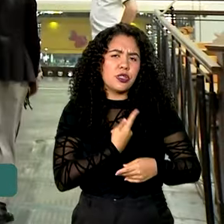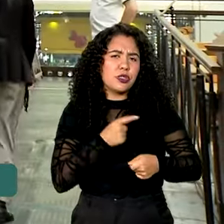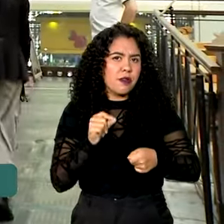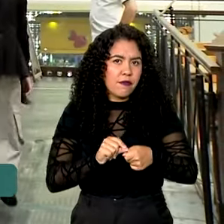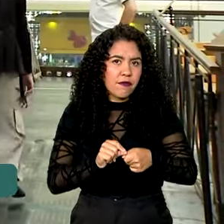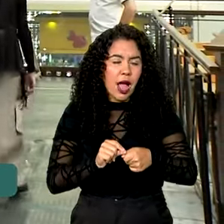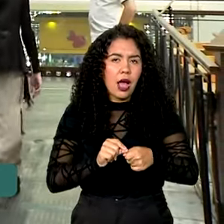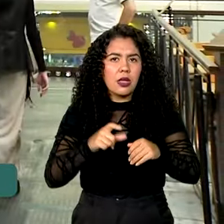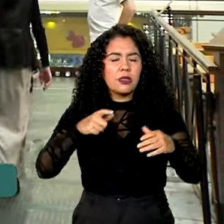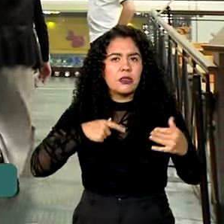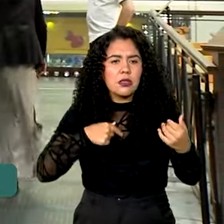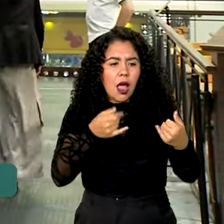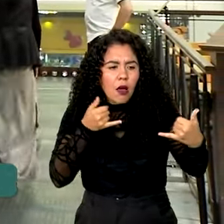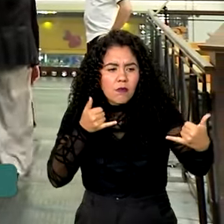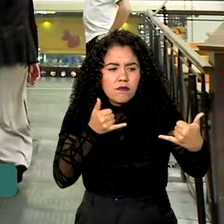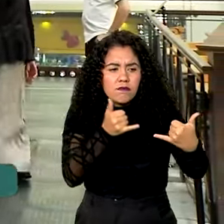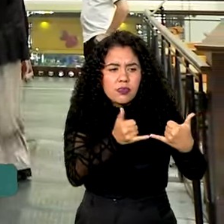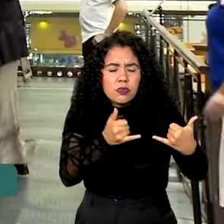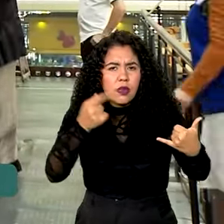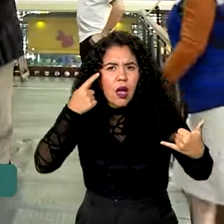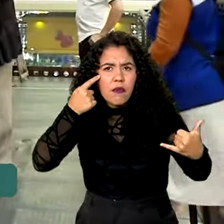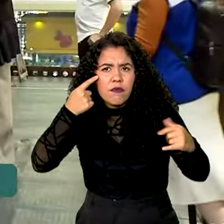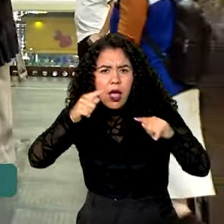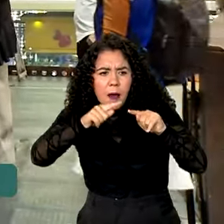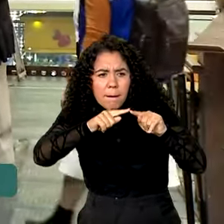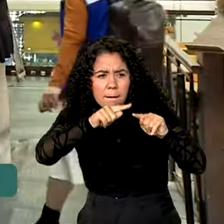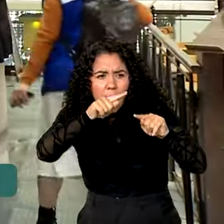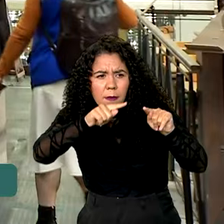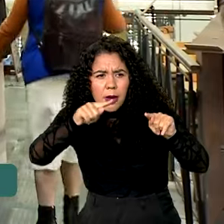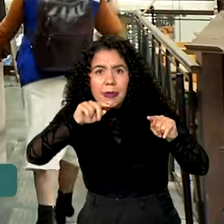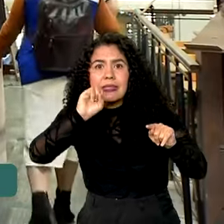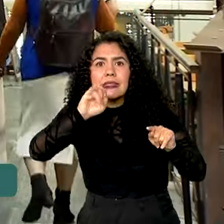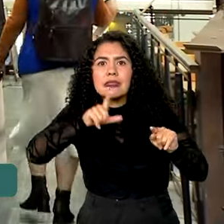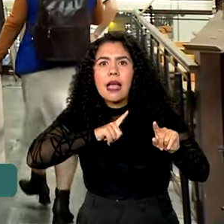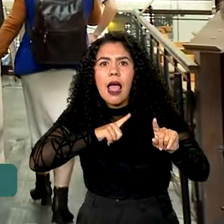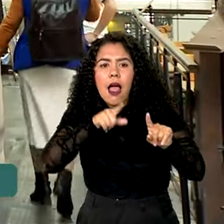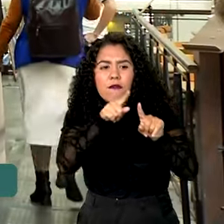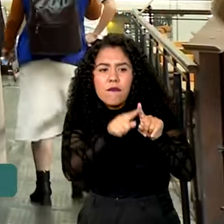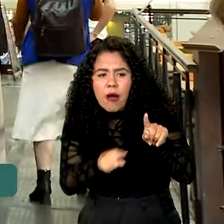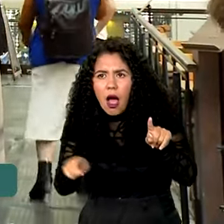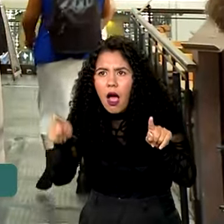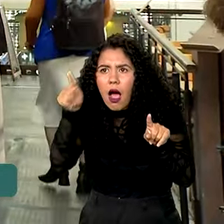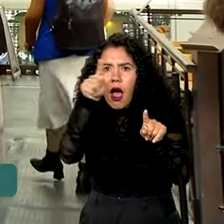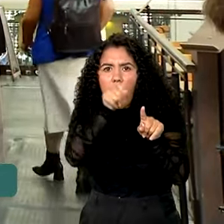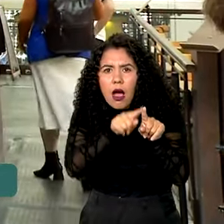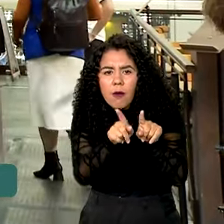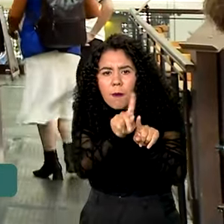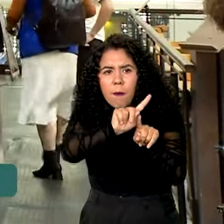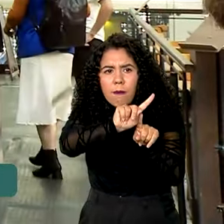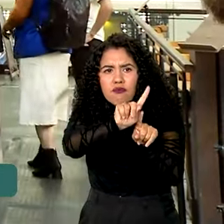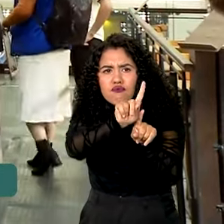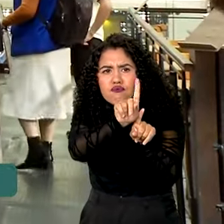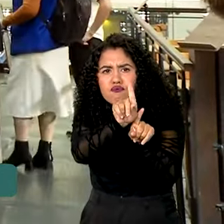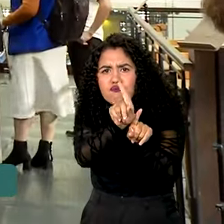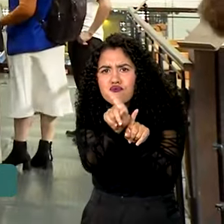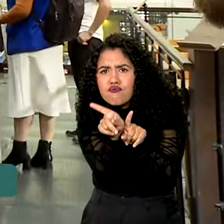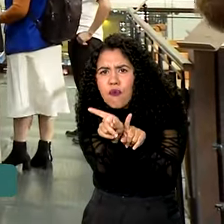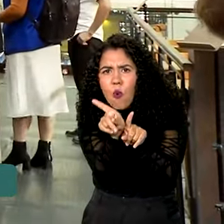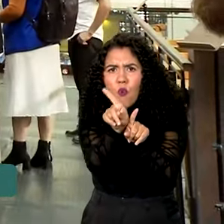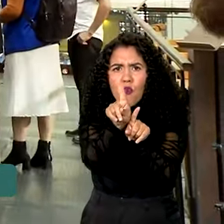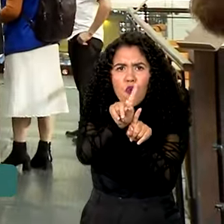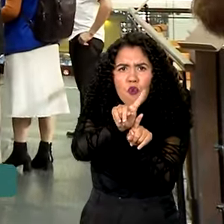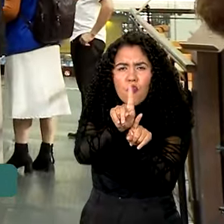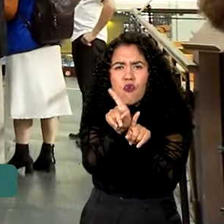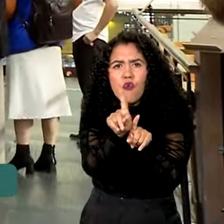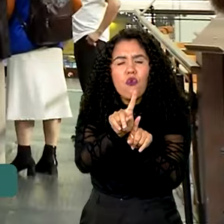do nível de sinal e do nível de velocidade de conexão, em diversos pontos da cidade. Então, a gente traz equipamentos físicos,